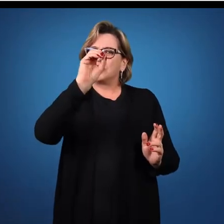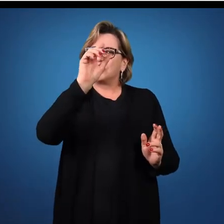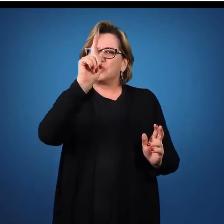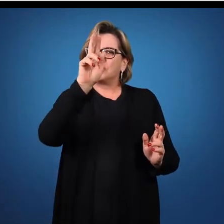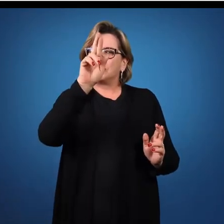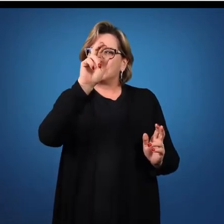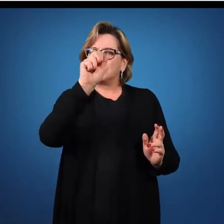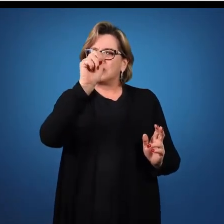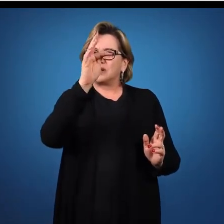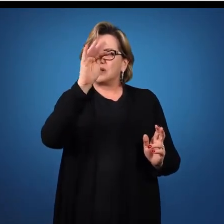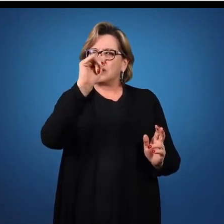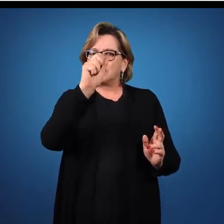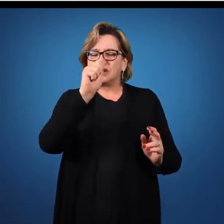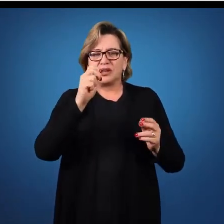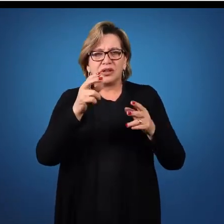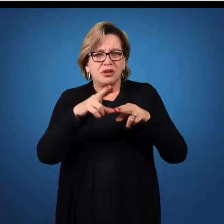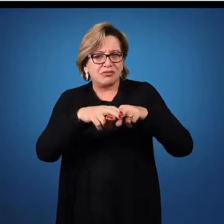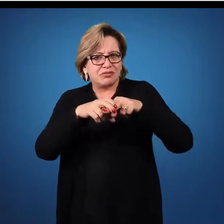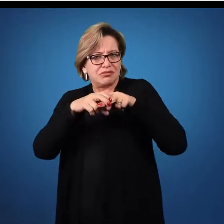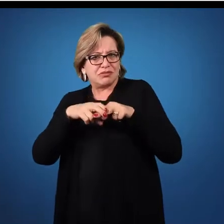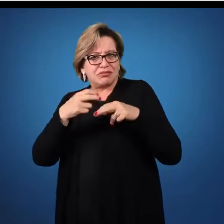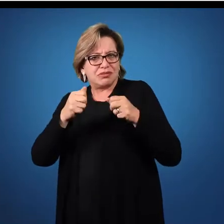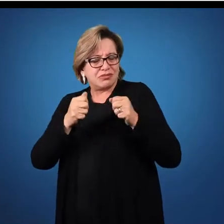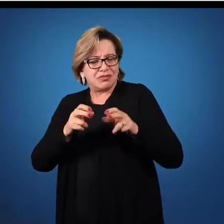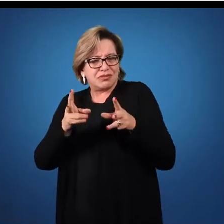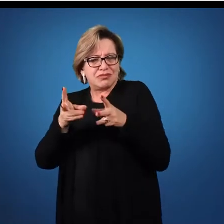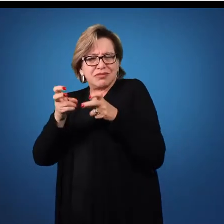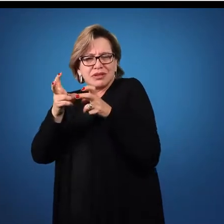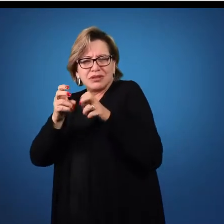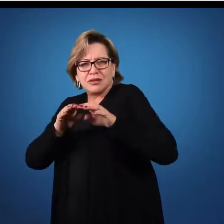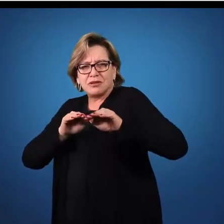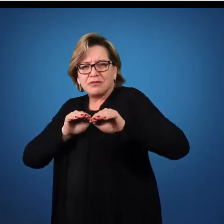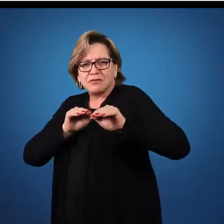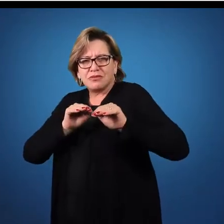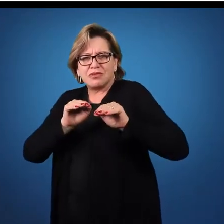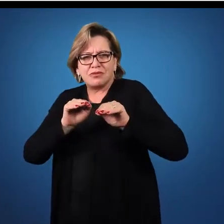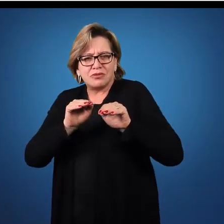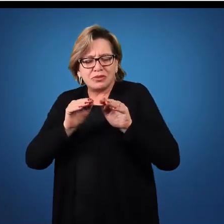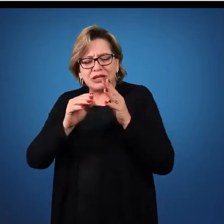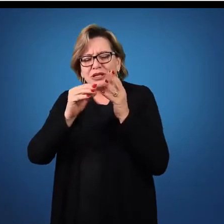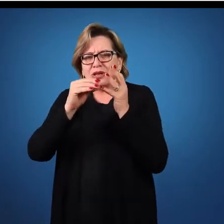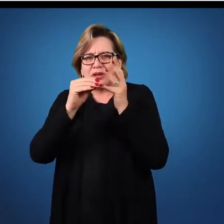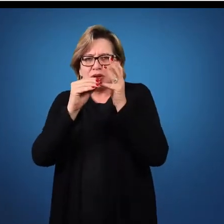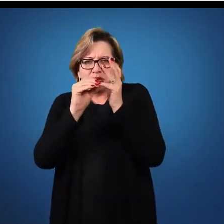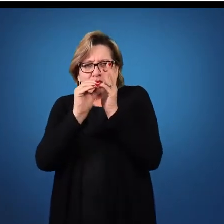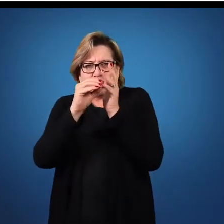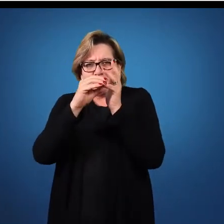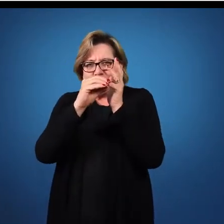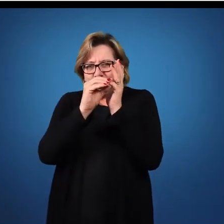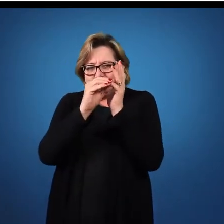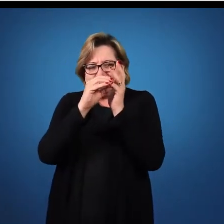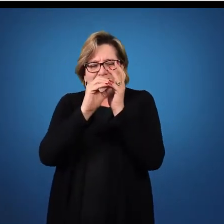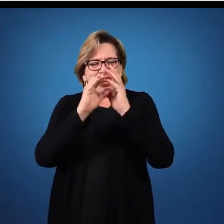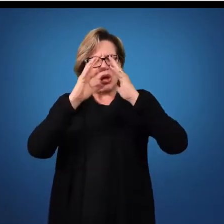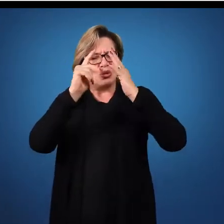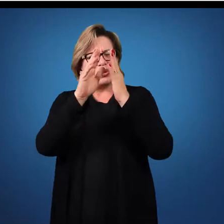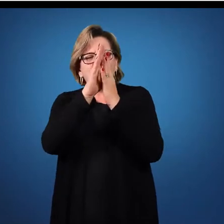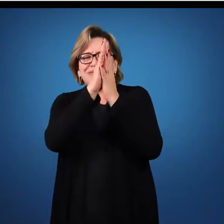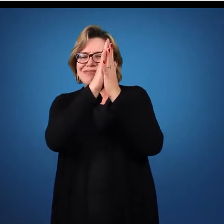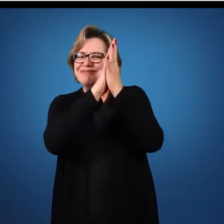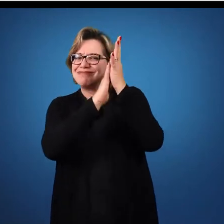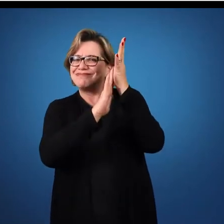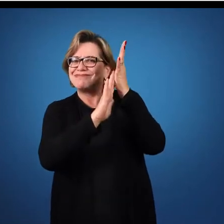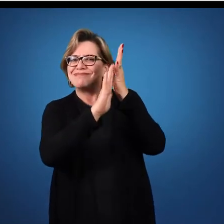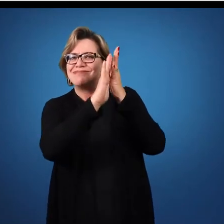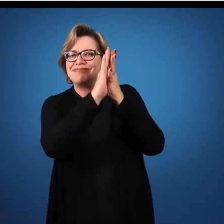nós precisamos perceber cada movimento, cada falange dos nossos dedos, toda a palma da nossa